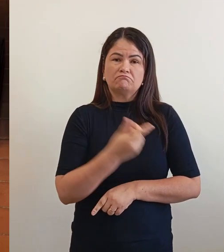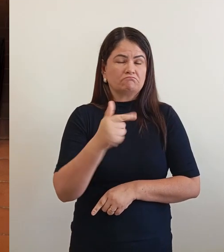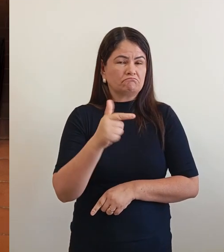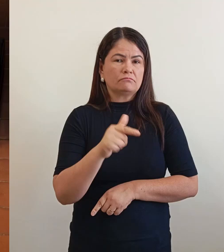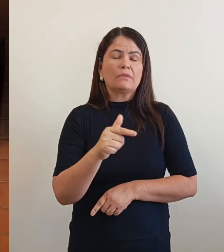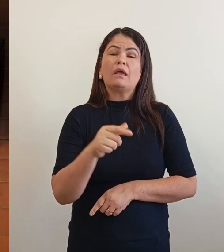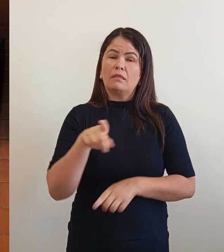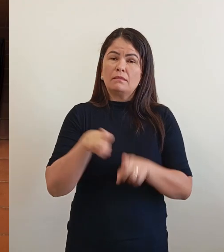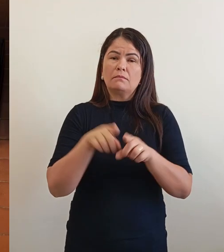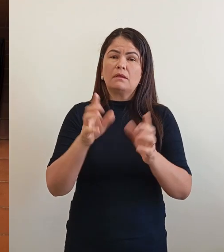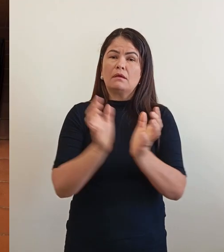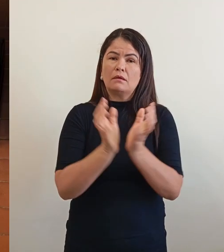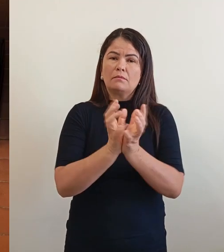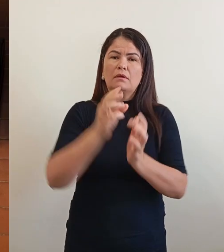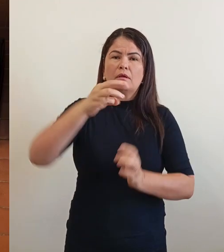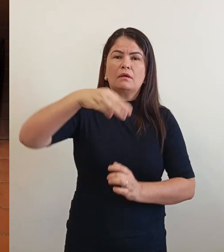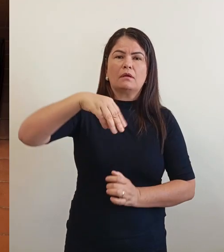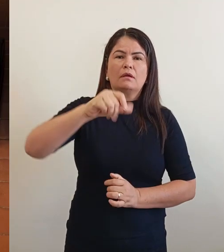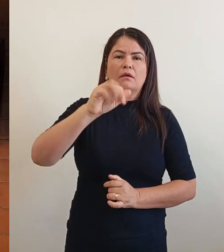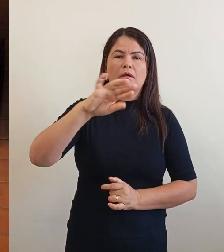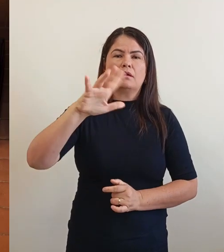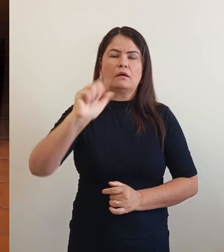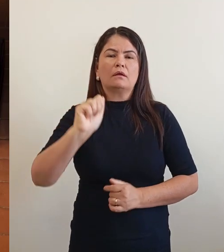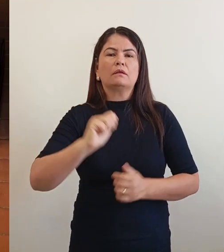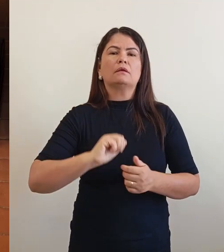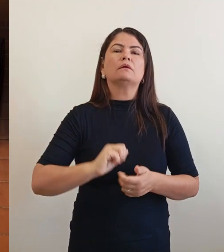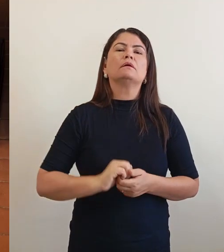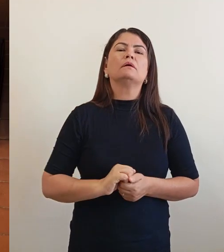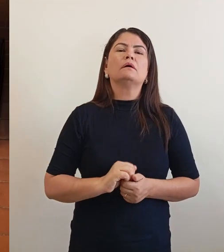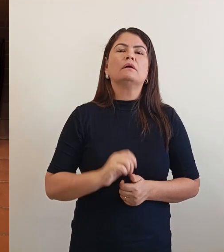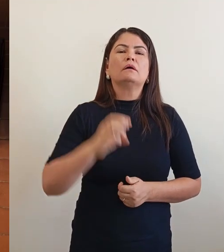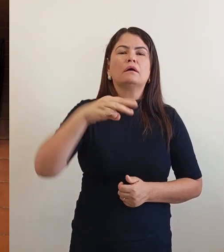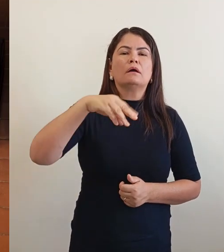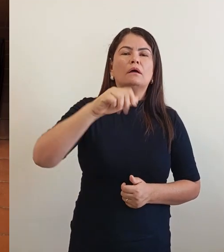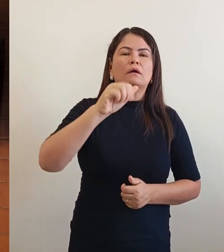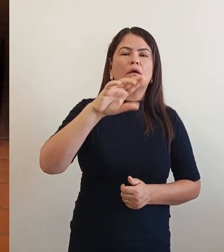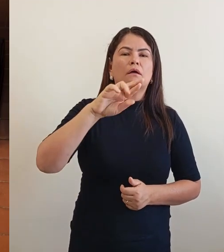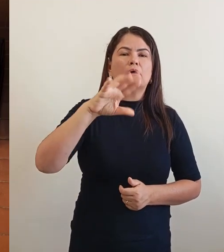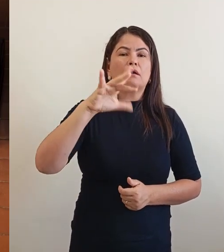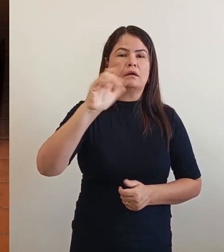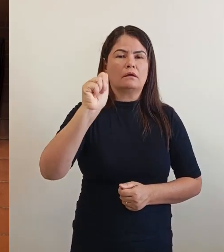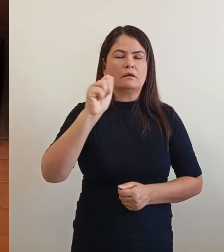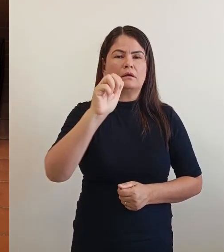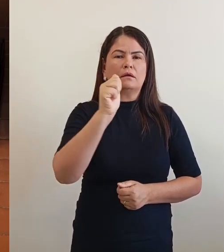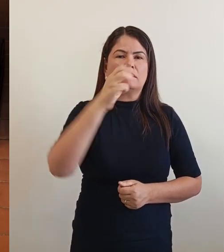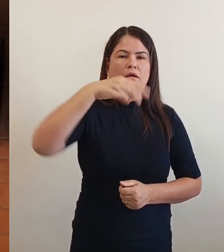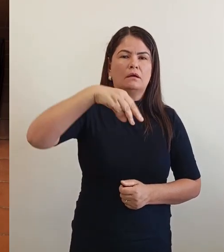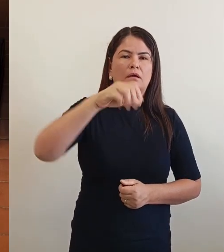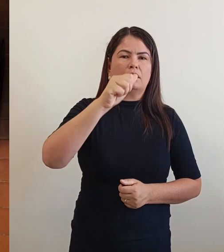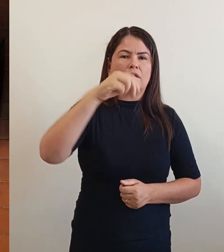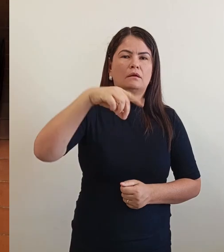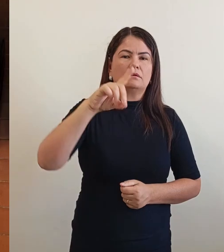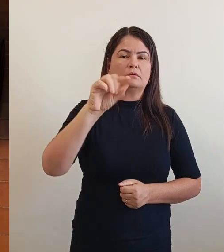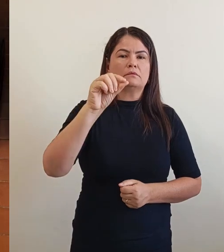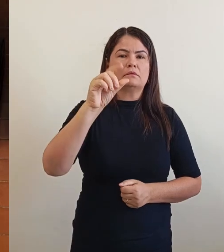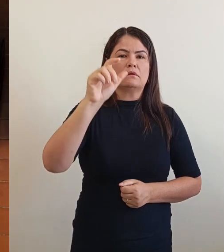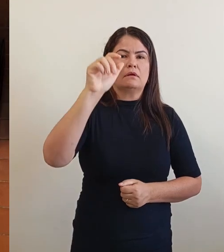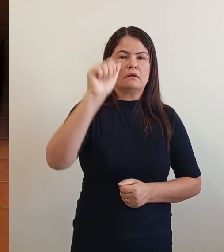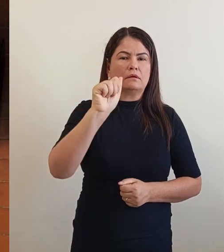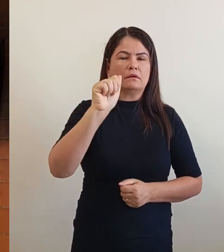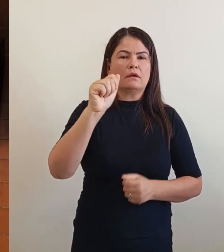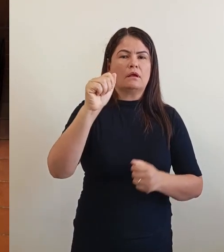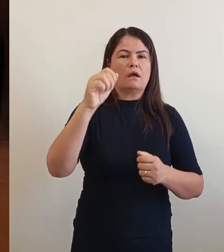a Márcia e a Amanda. Muito obrigado e até a próxima. Eu agradeço a todos vocês. pela